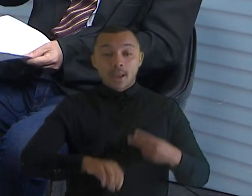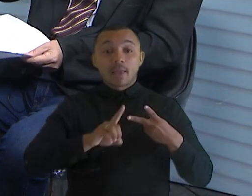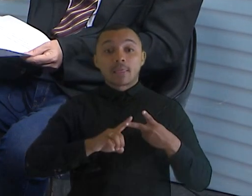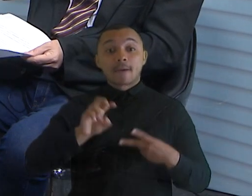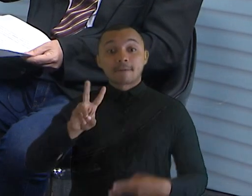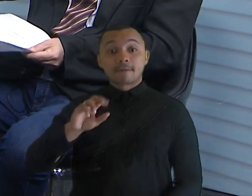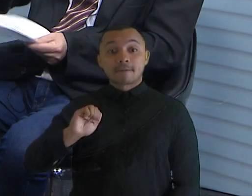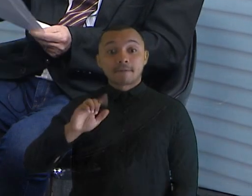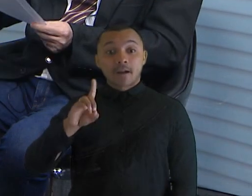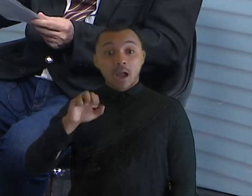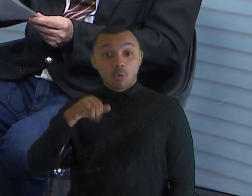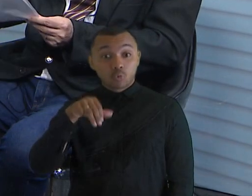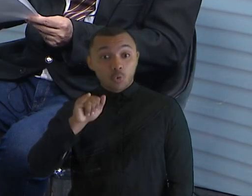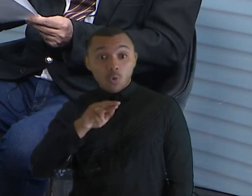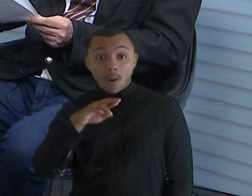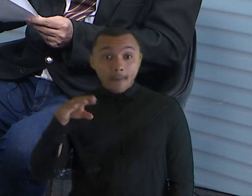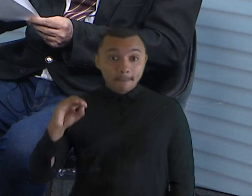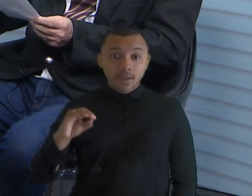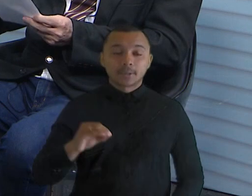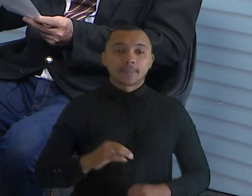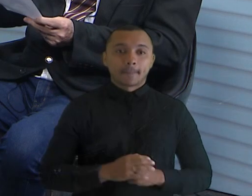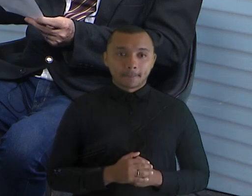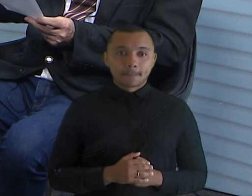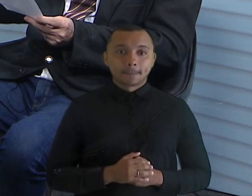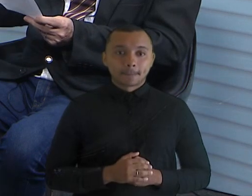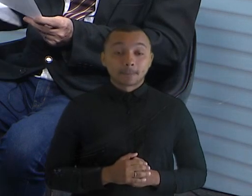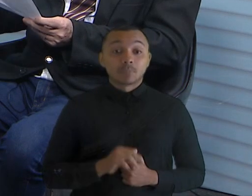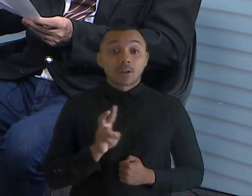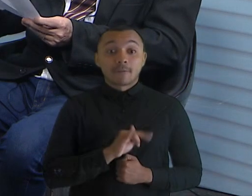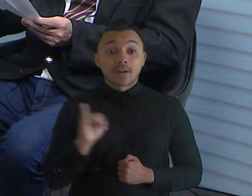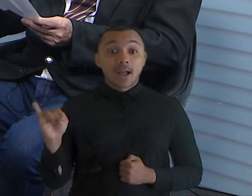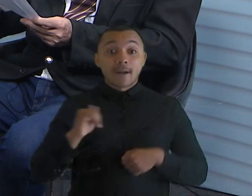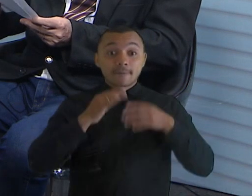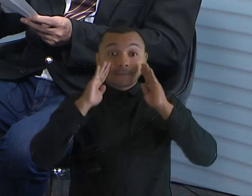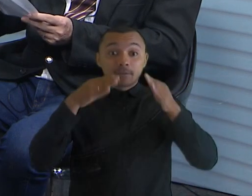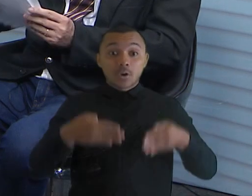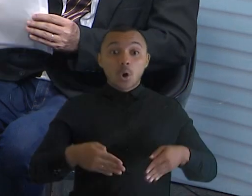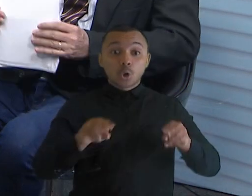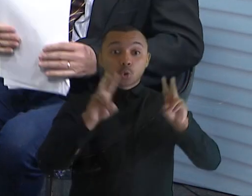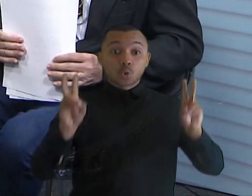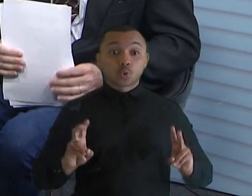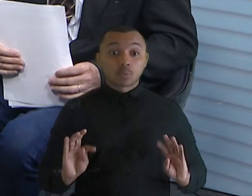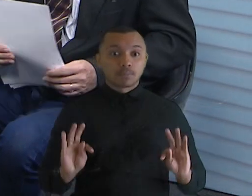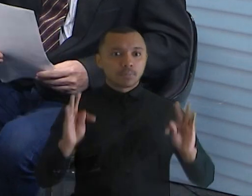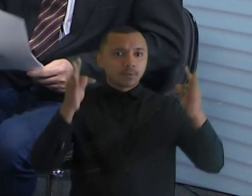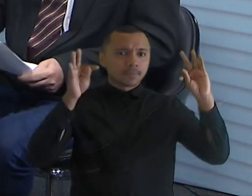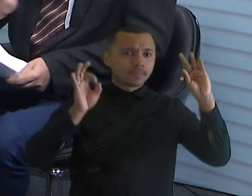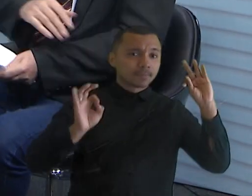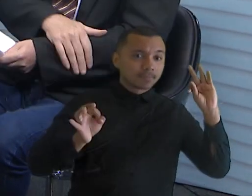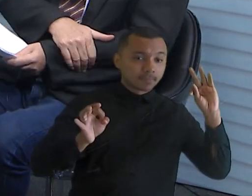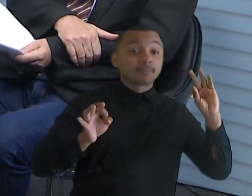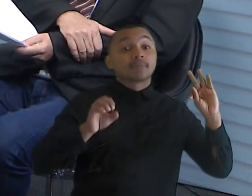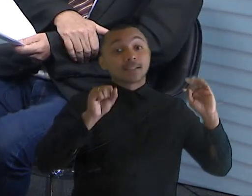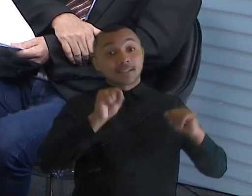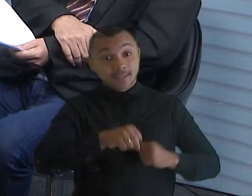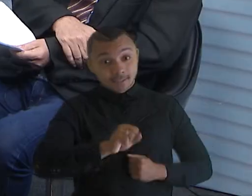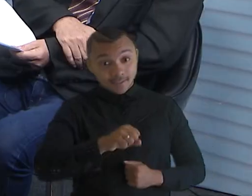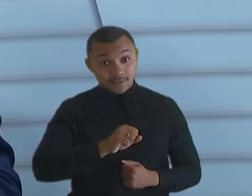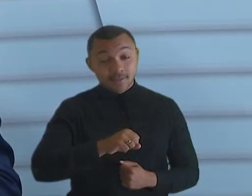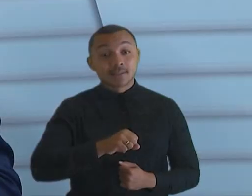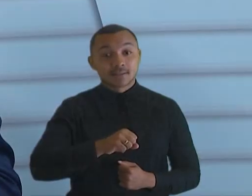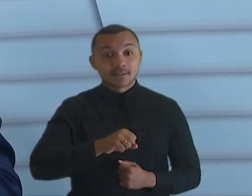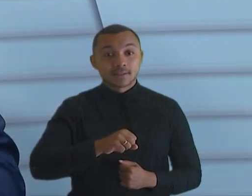Mas tem os objetivos e o senhor vai dar um foco especial na questão da tecnologia, é isso? Sim. Um dos